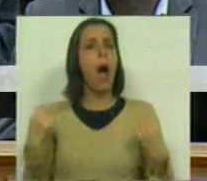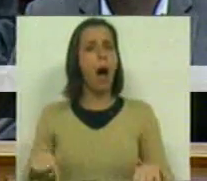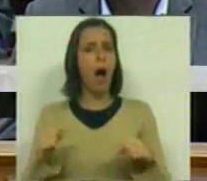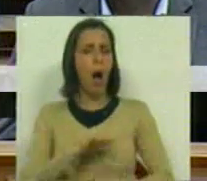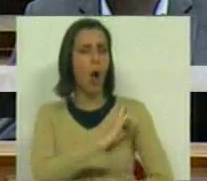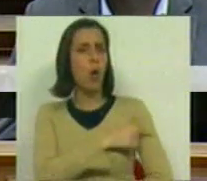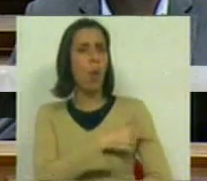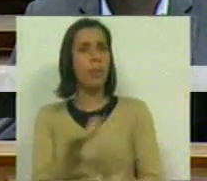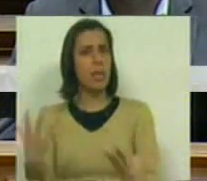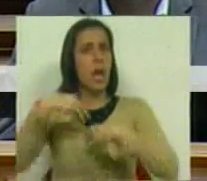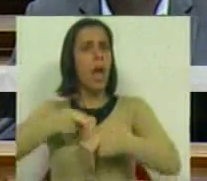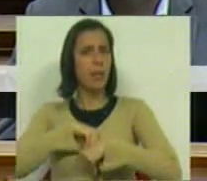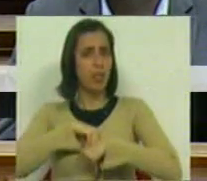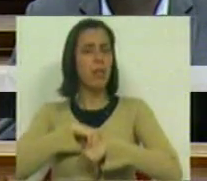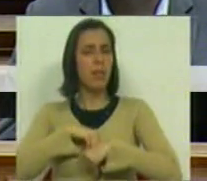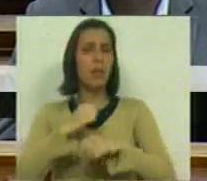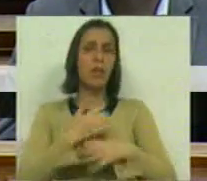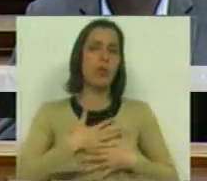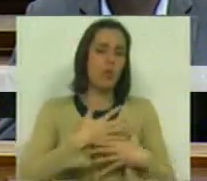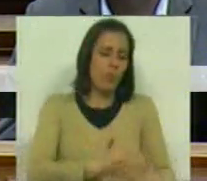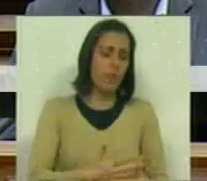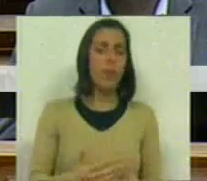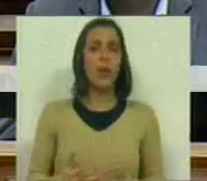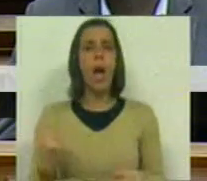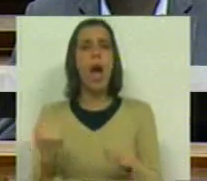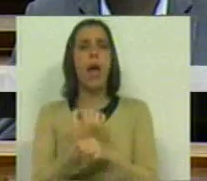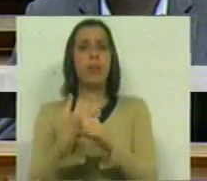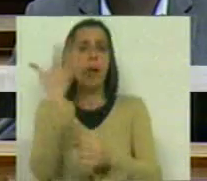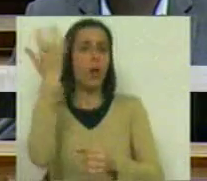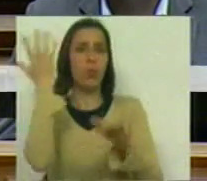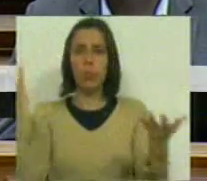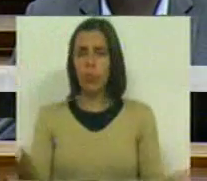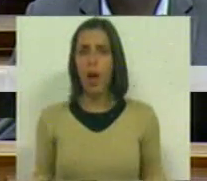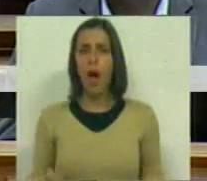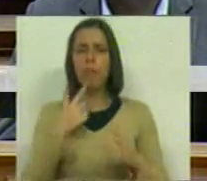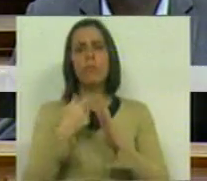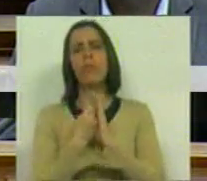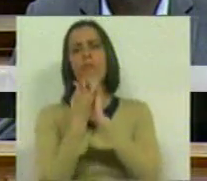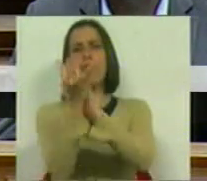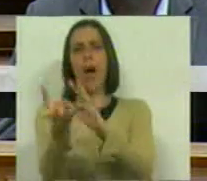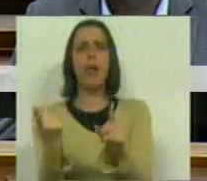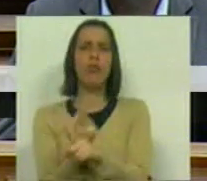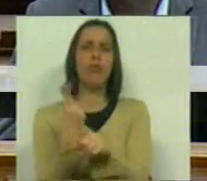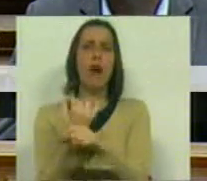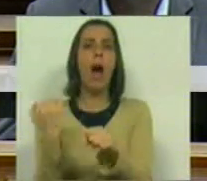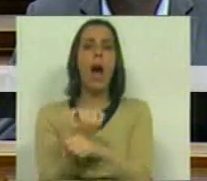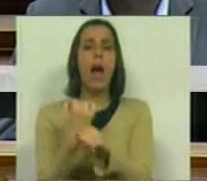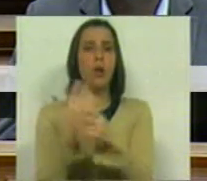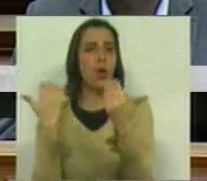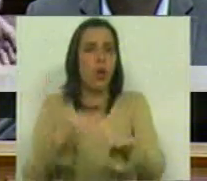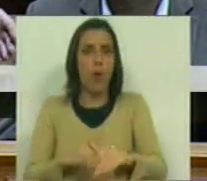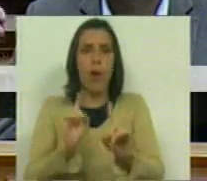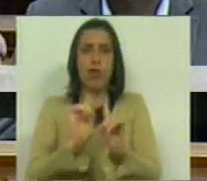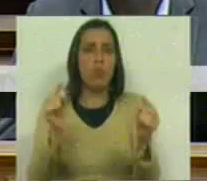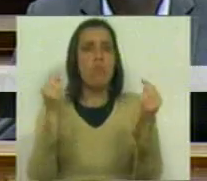competências que são adquiridas nas profissões, na atividade cultural, num sem número de outras atividades e não se restringe